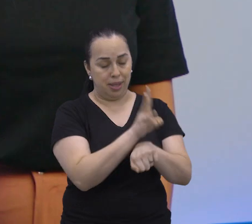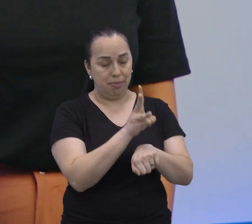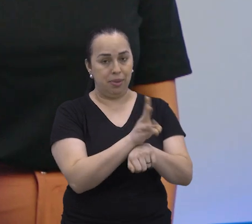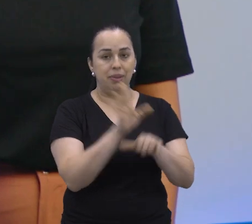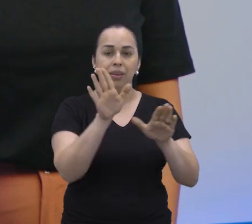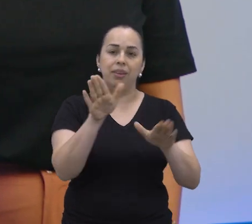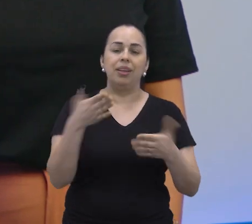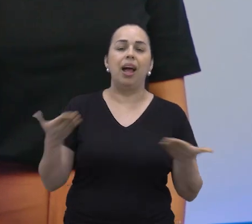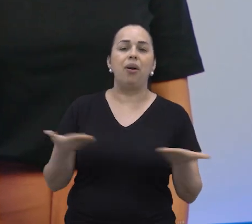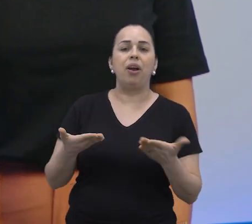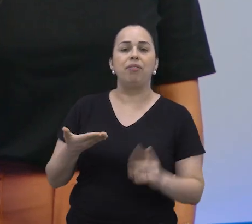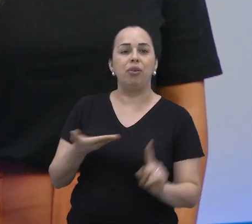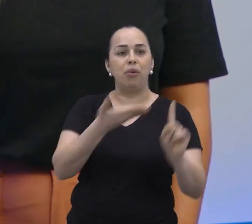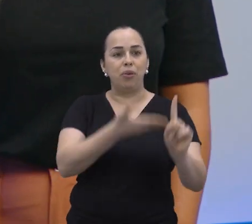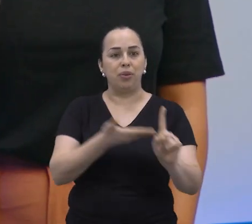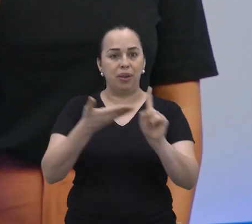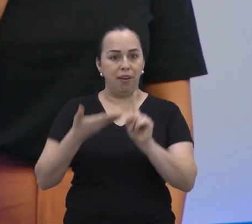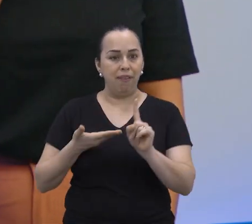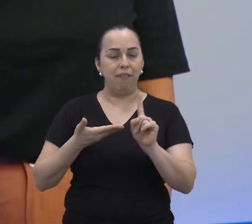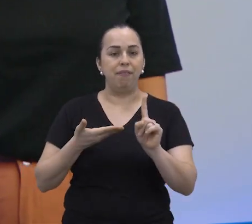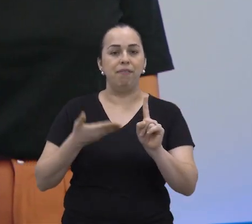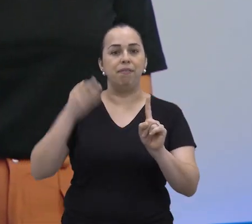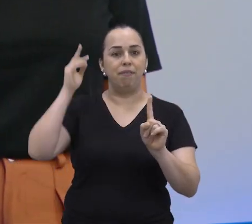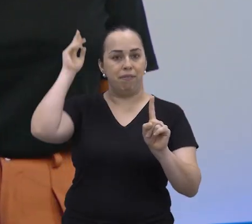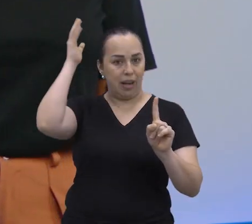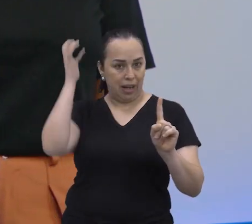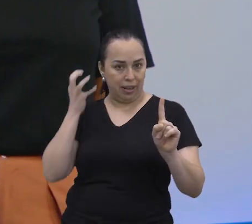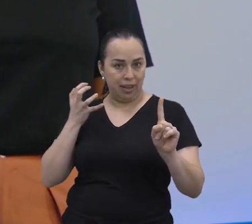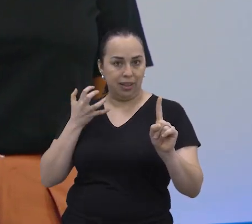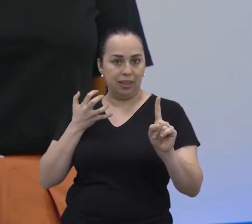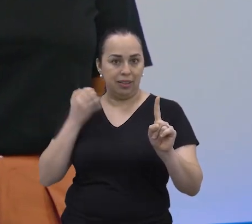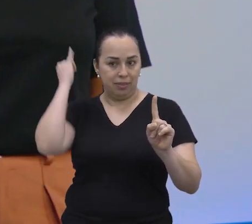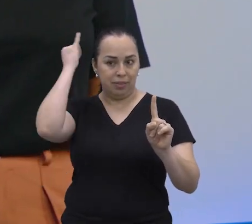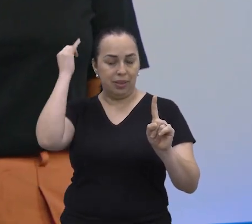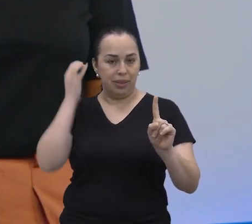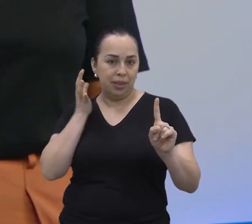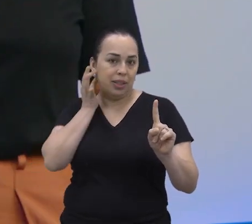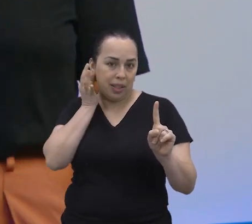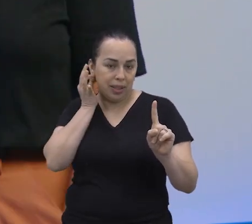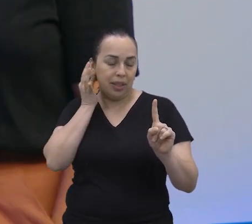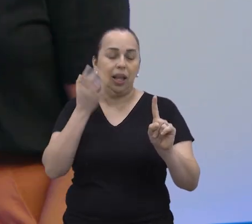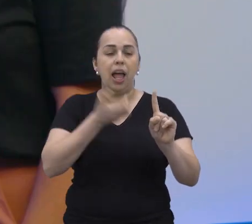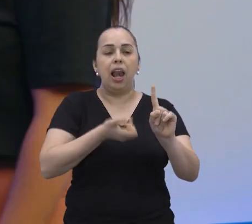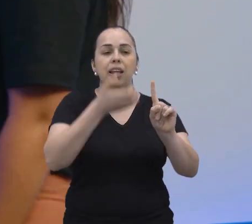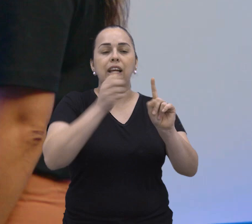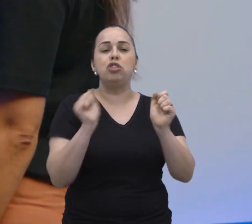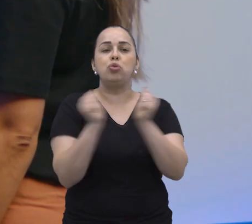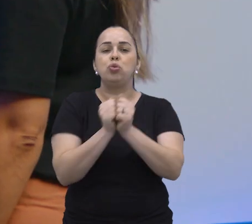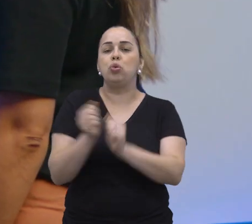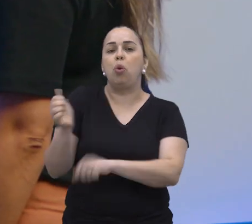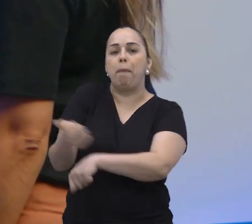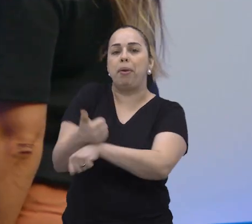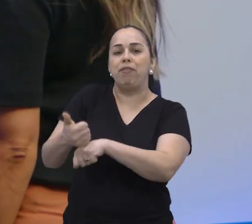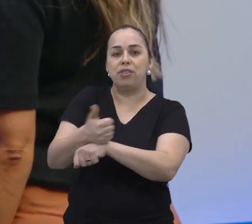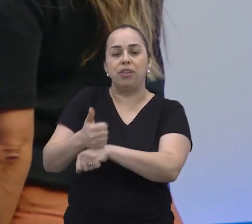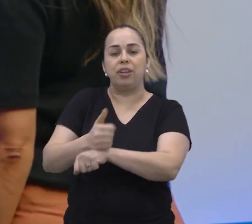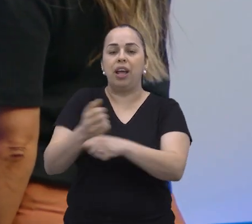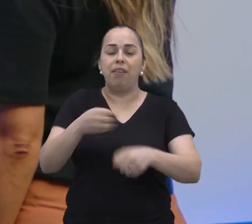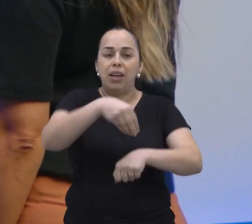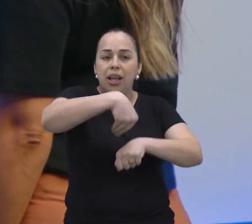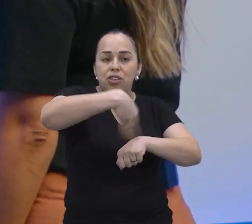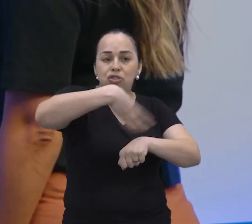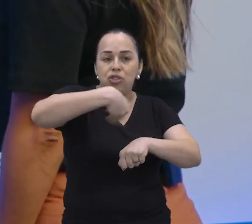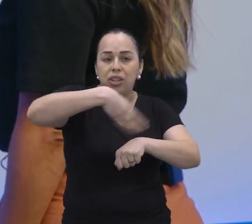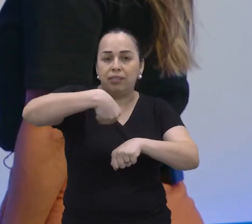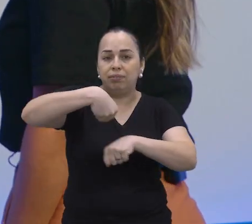corporativos de mensagens. Então, vamos chamar a repórter Fernanda Santos para essa conversa. Ela está com uma especialista no assunto e vai